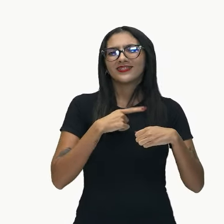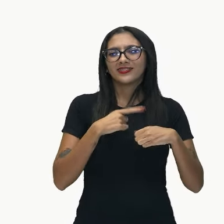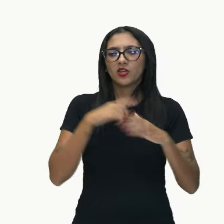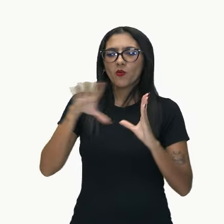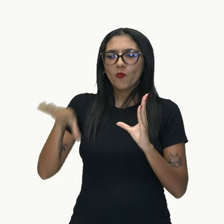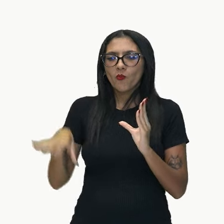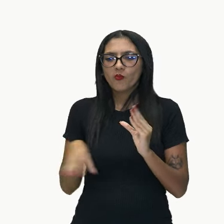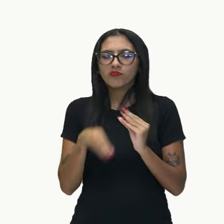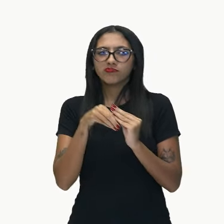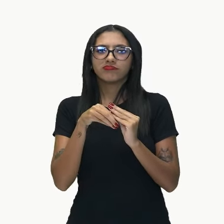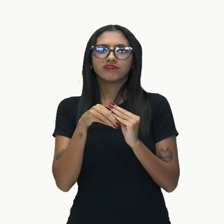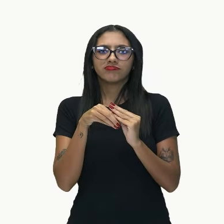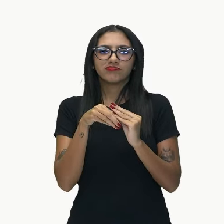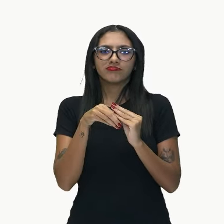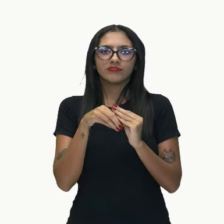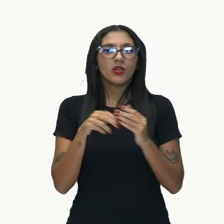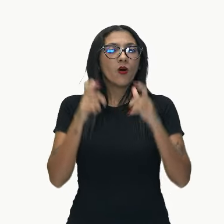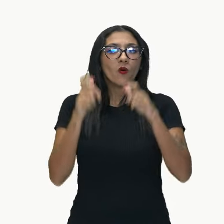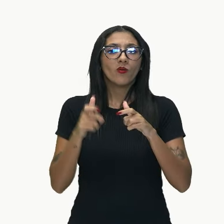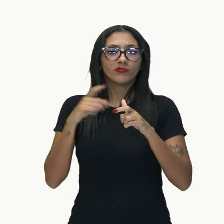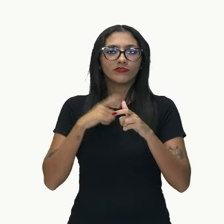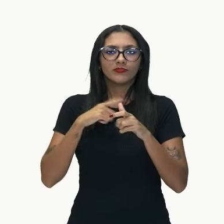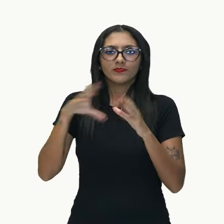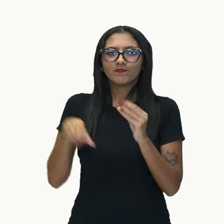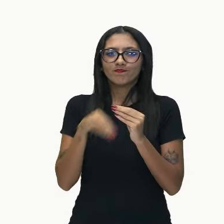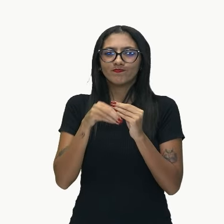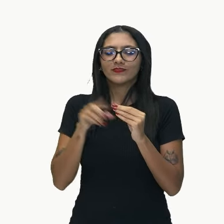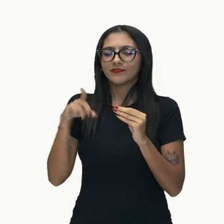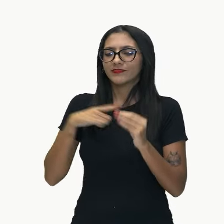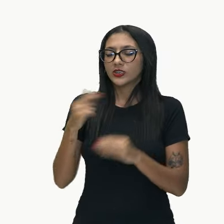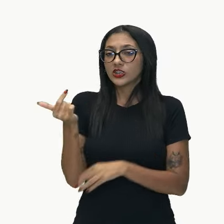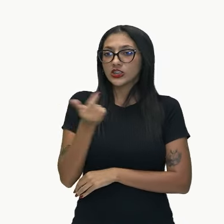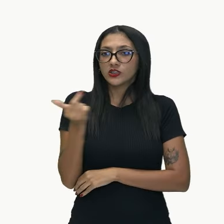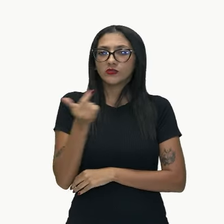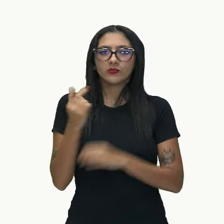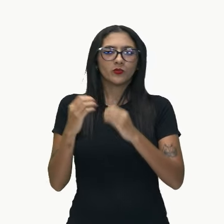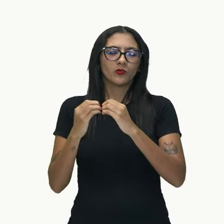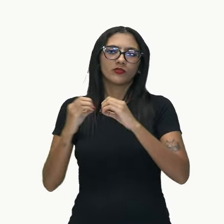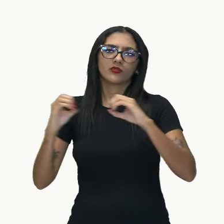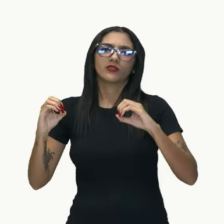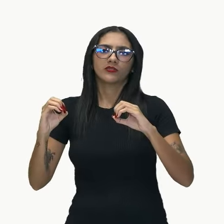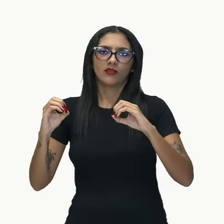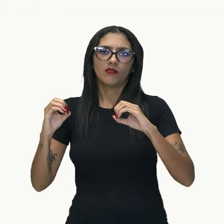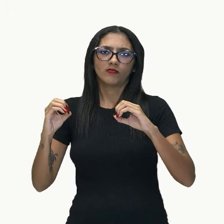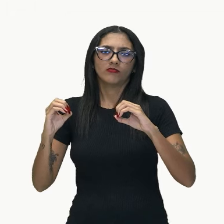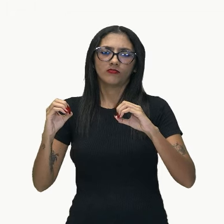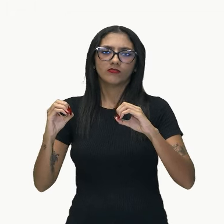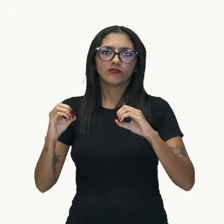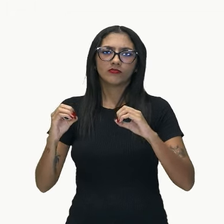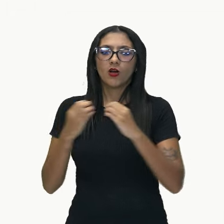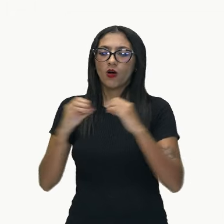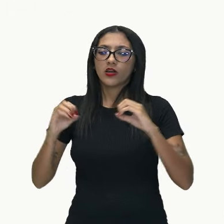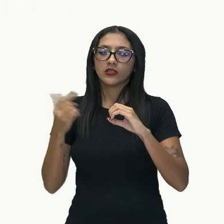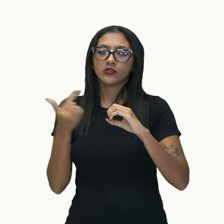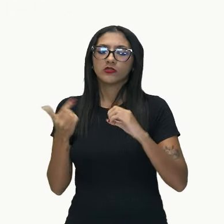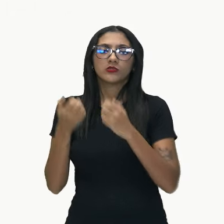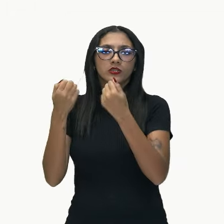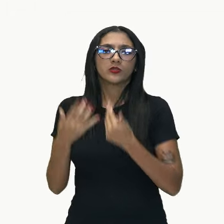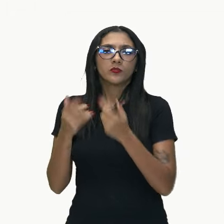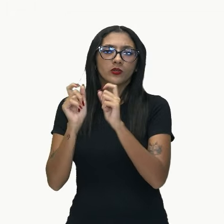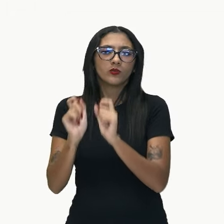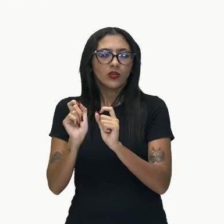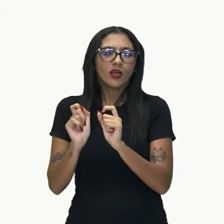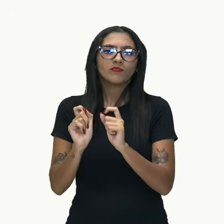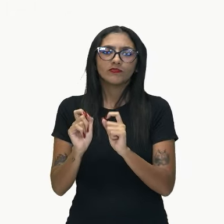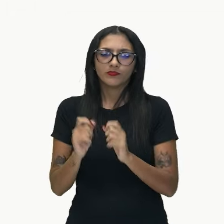esse complemento existe, está aqui na forma da oração subordinada. Insistia em que a prisão fosse feita. Então, a minha